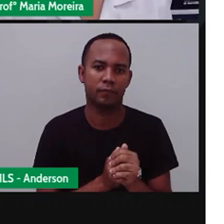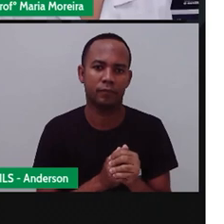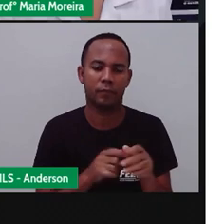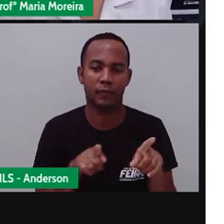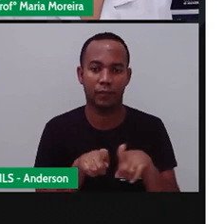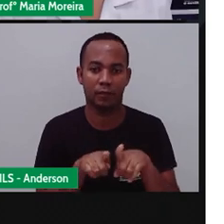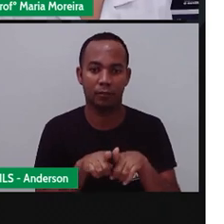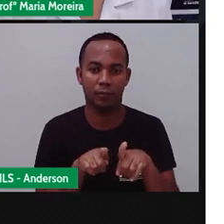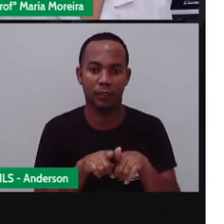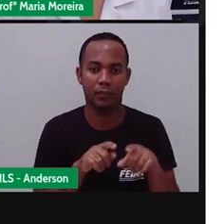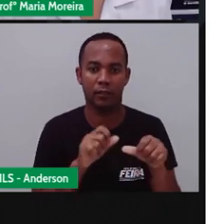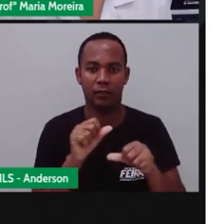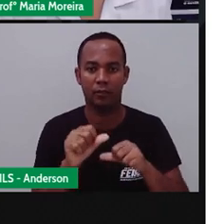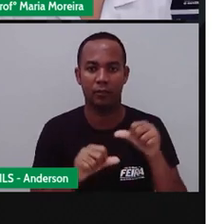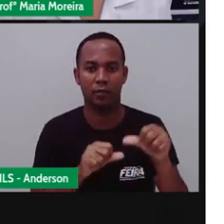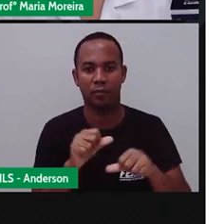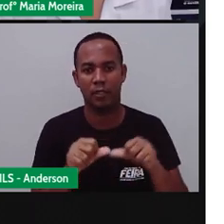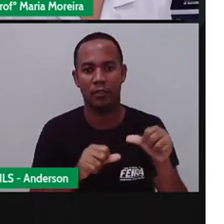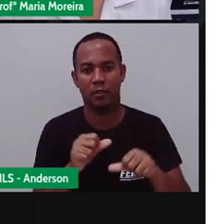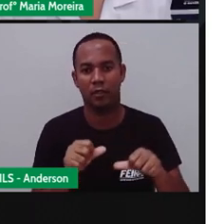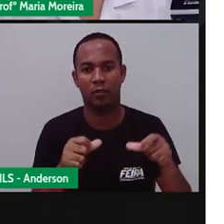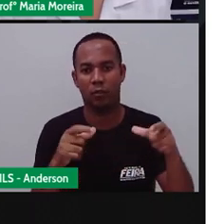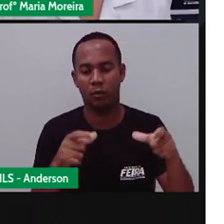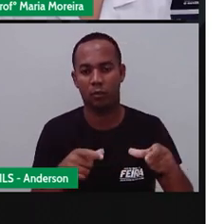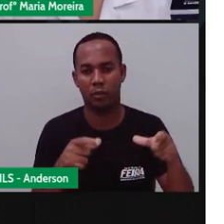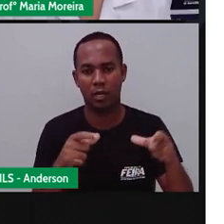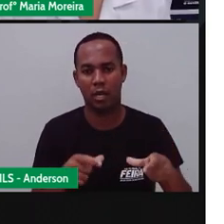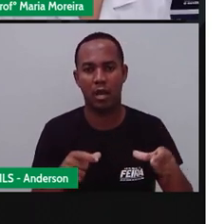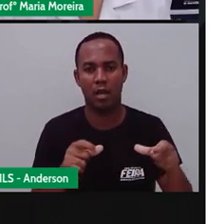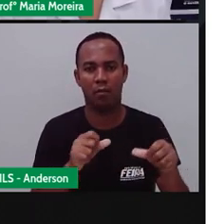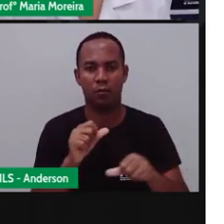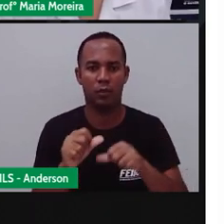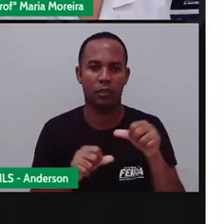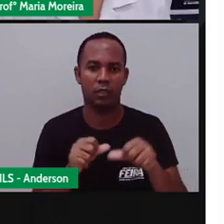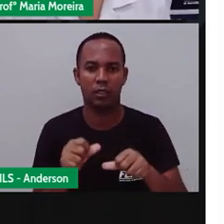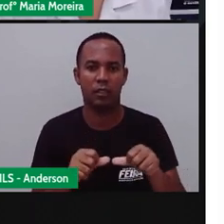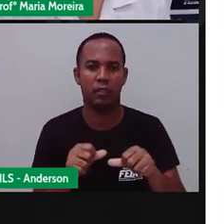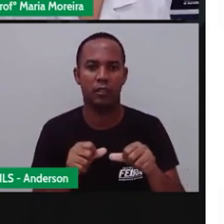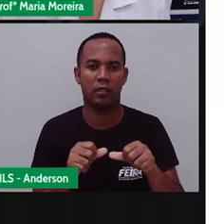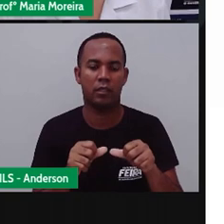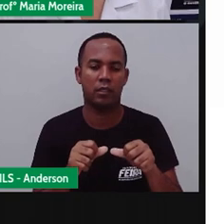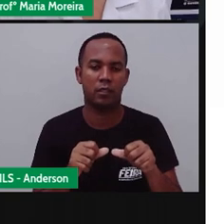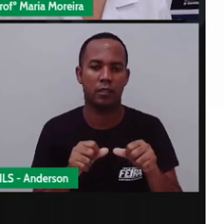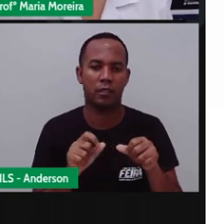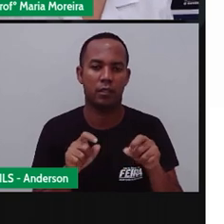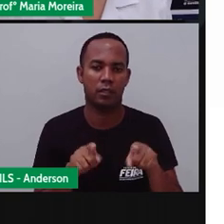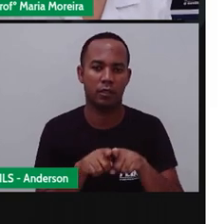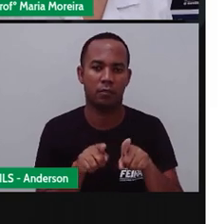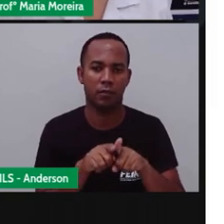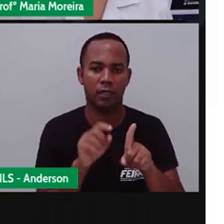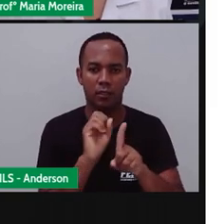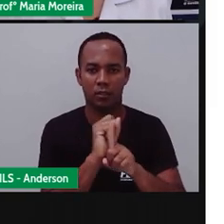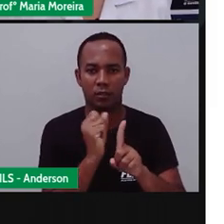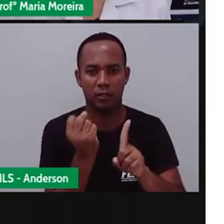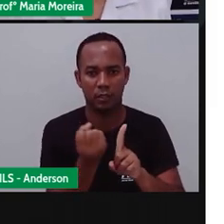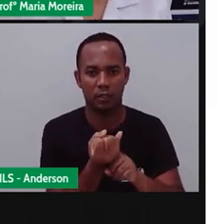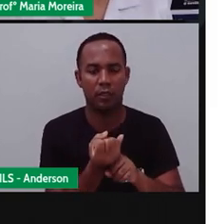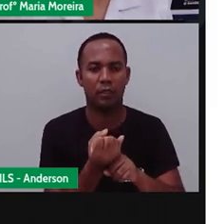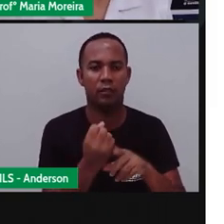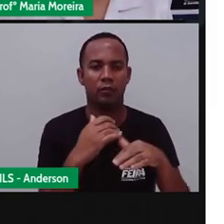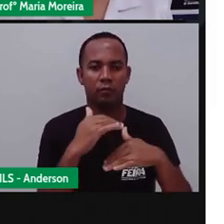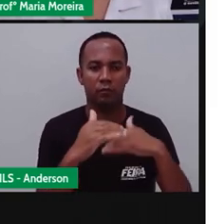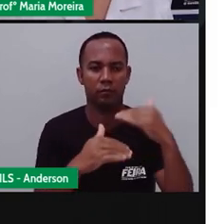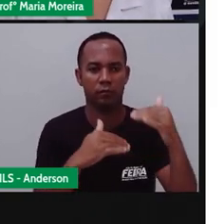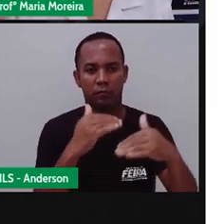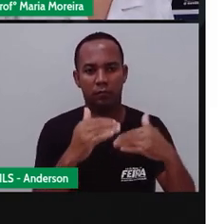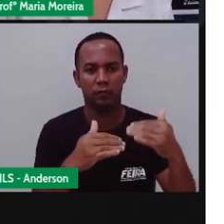A transformação da paisagem acompanha o quê? As mudanças na sociedade ao longo do tempo. Então,